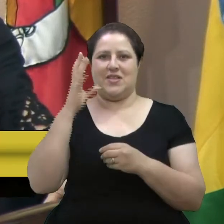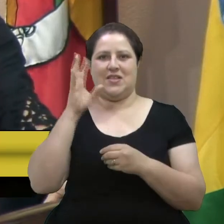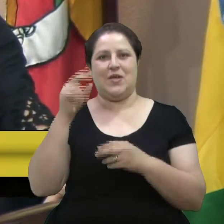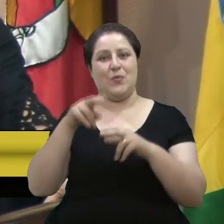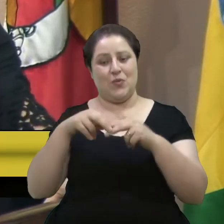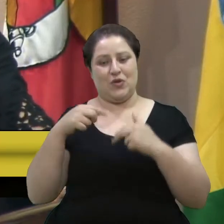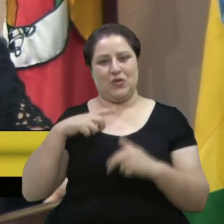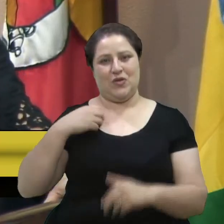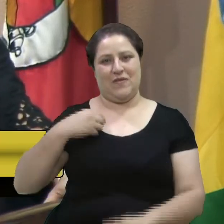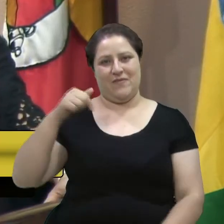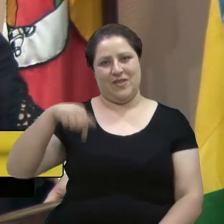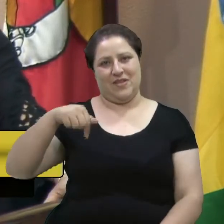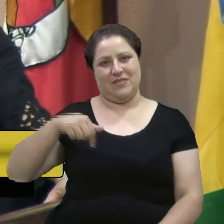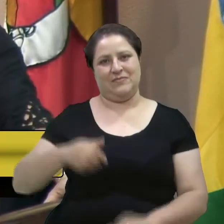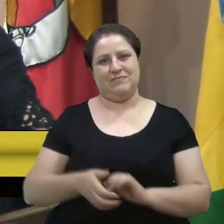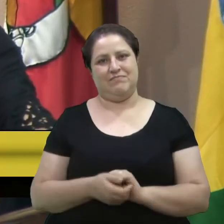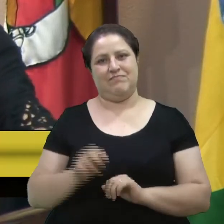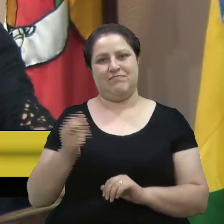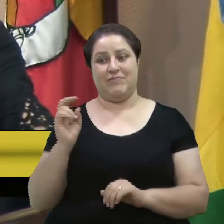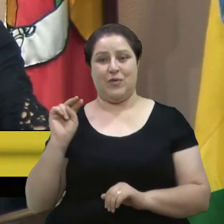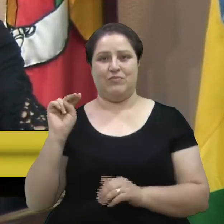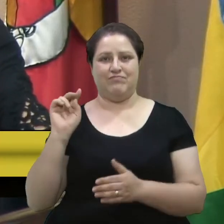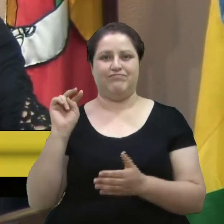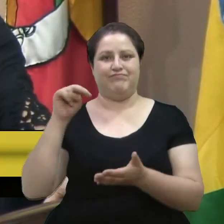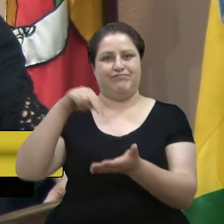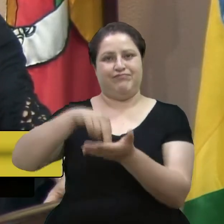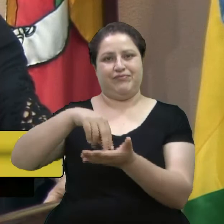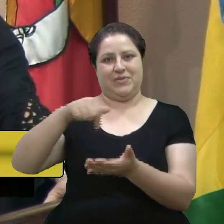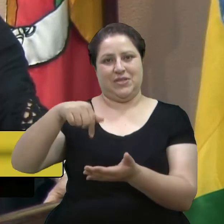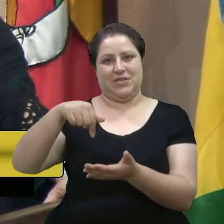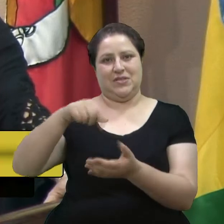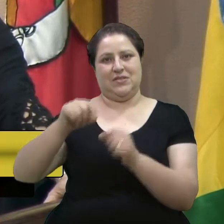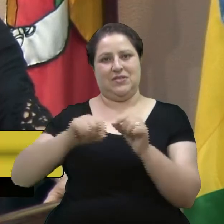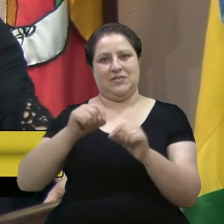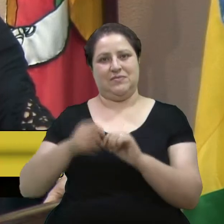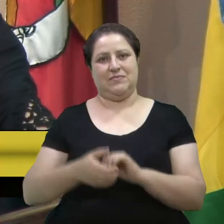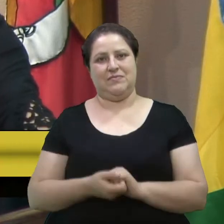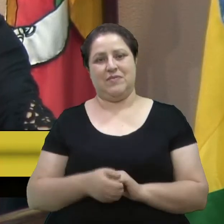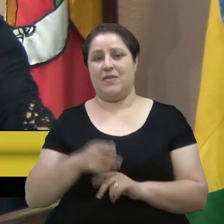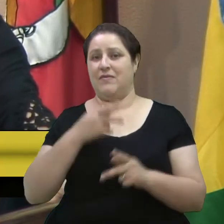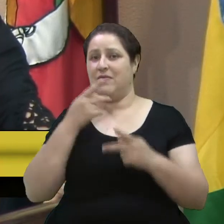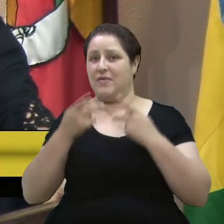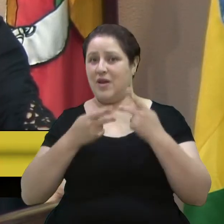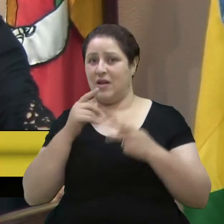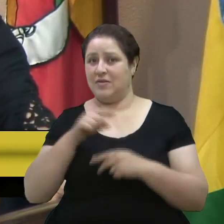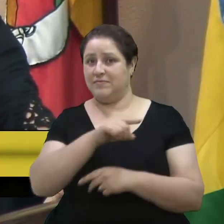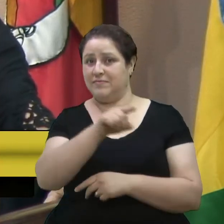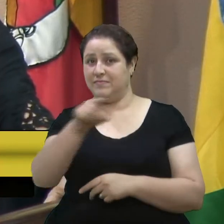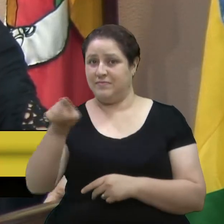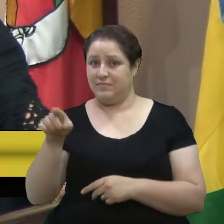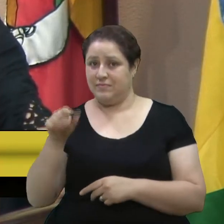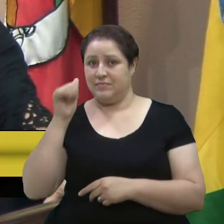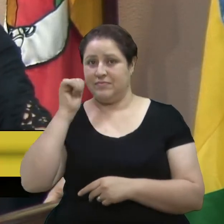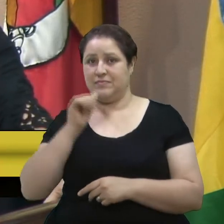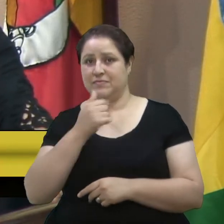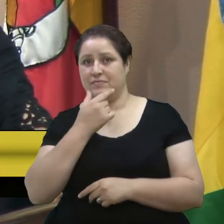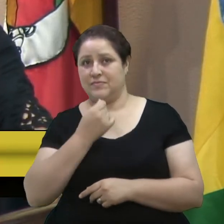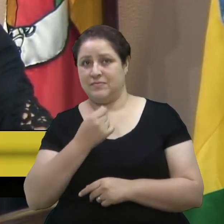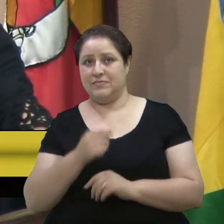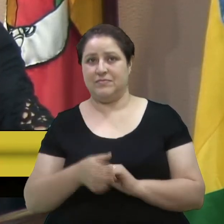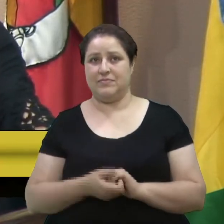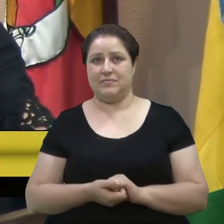Já lhe concedo. Eu estou aqui hoje para dizer aos senhores e às senhoras